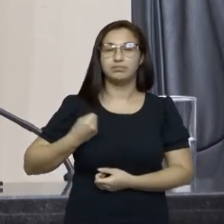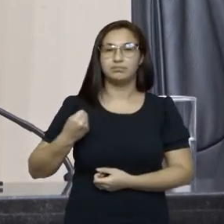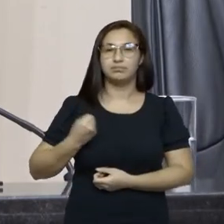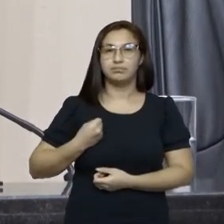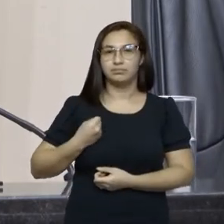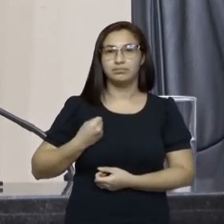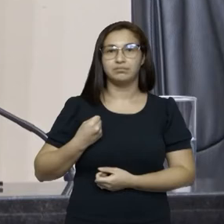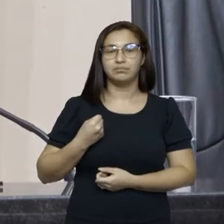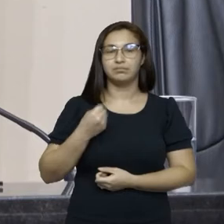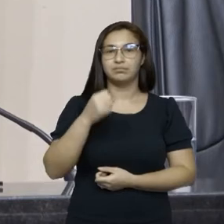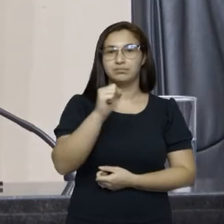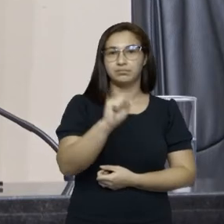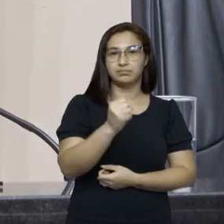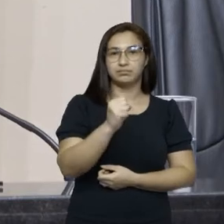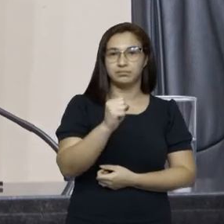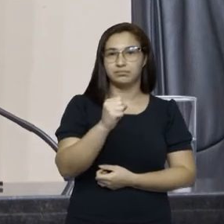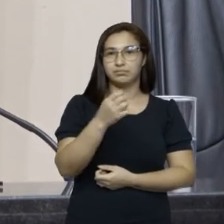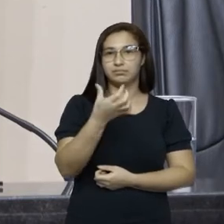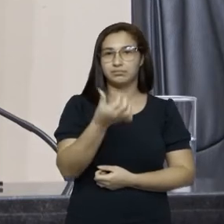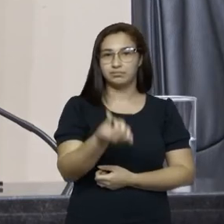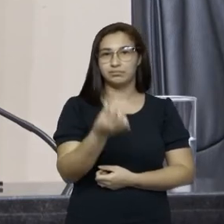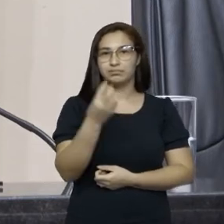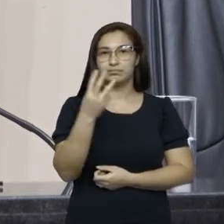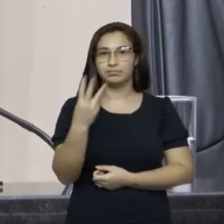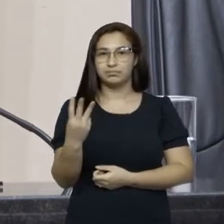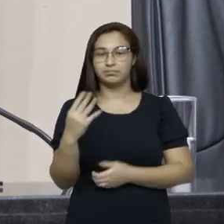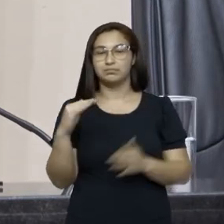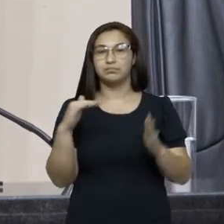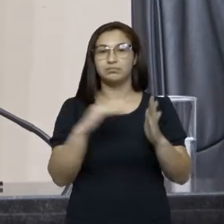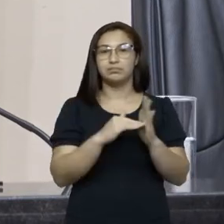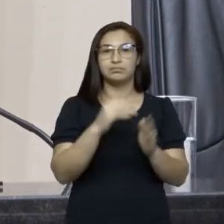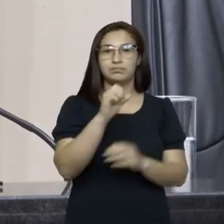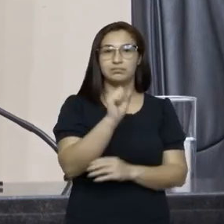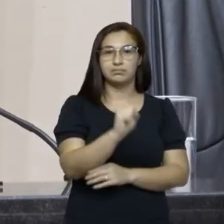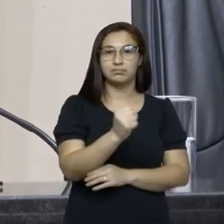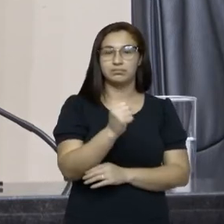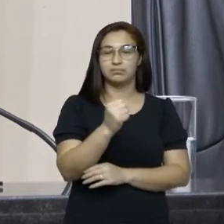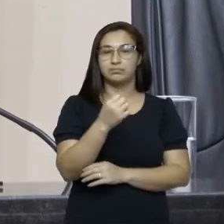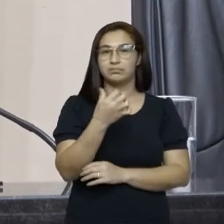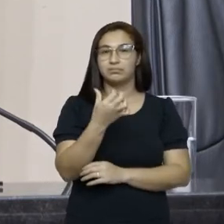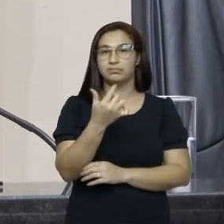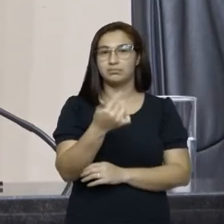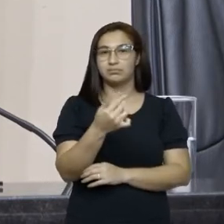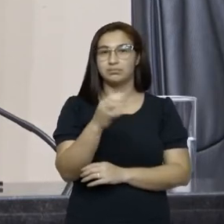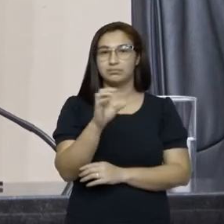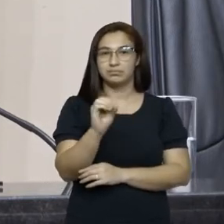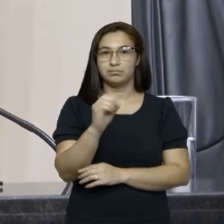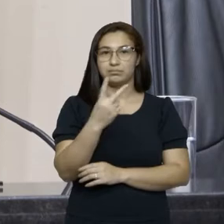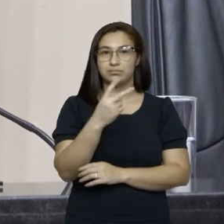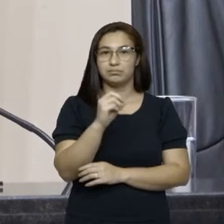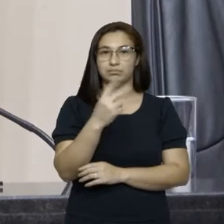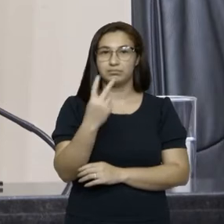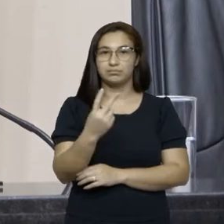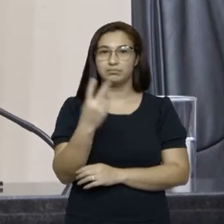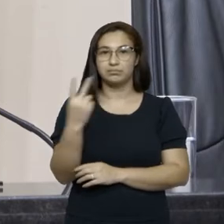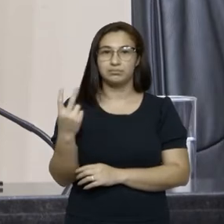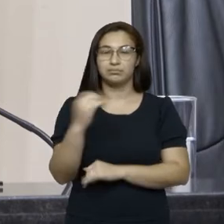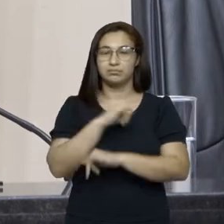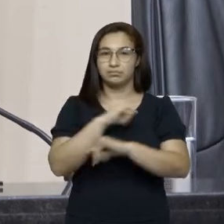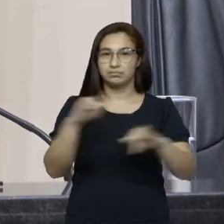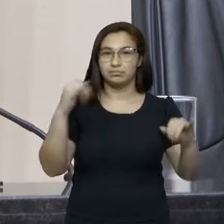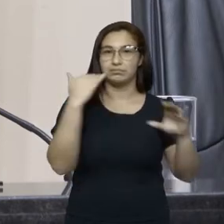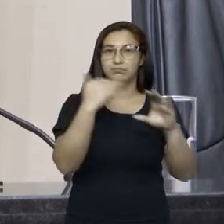863 a 870-2022 e comunicou que